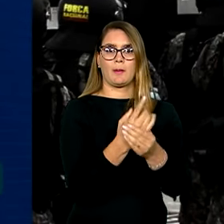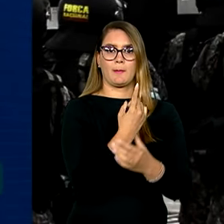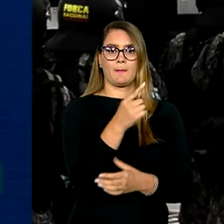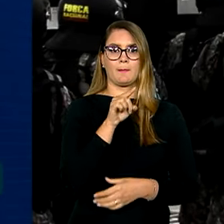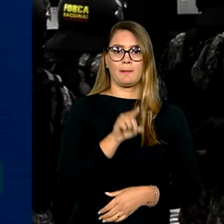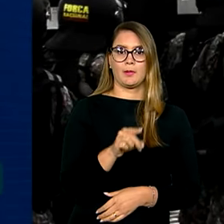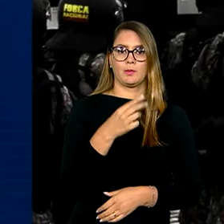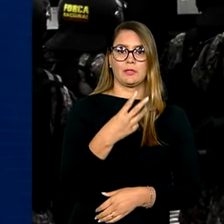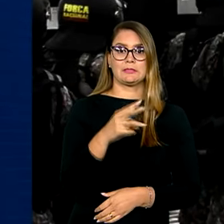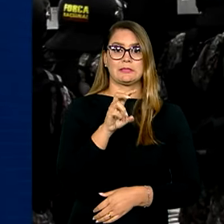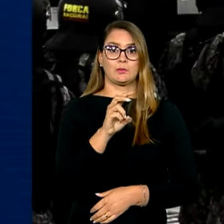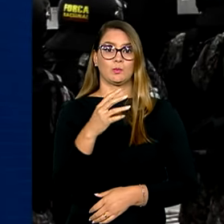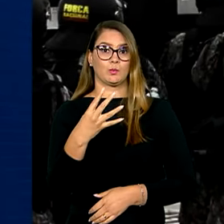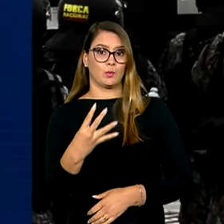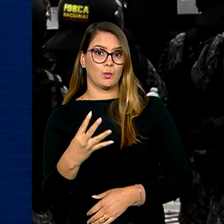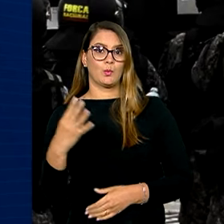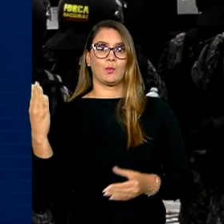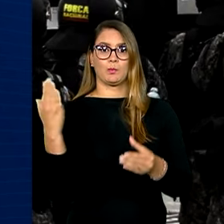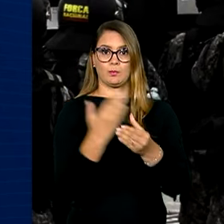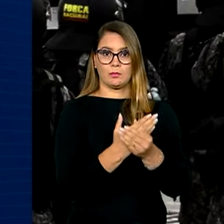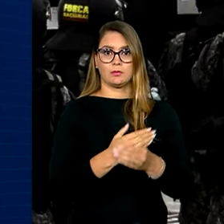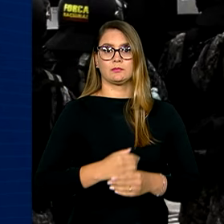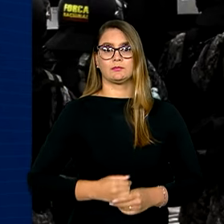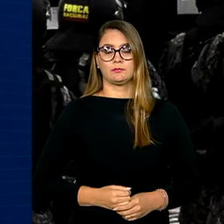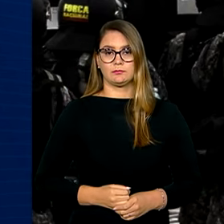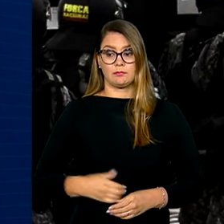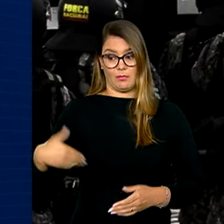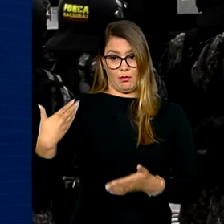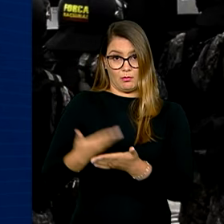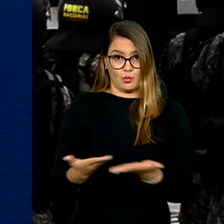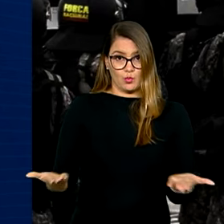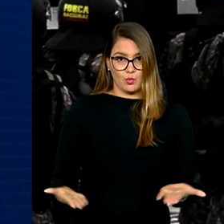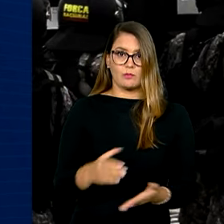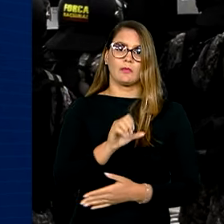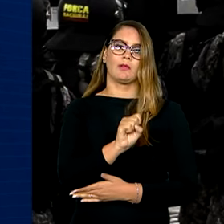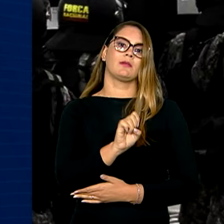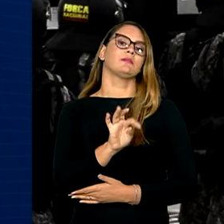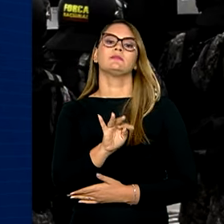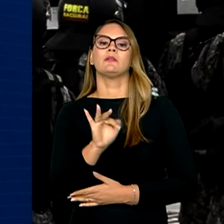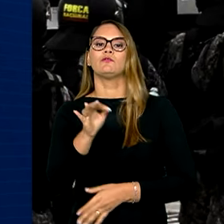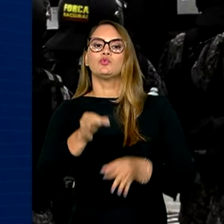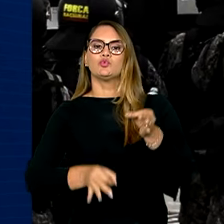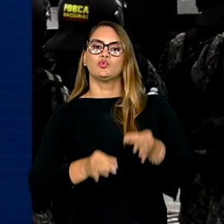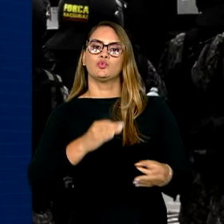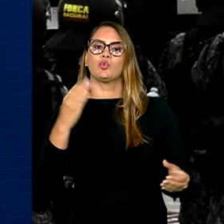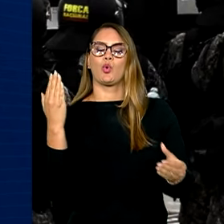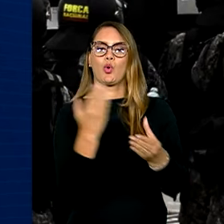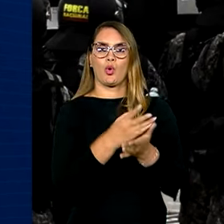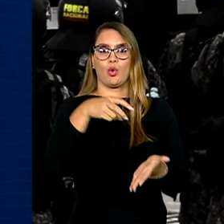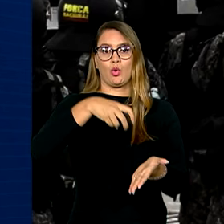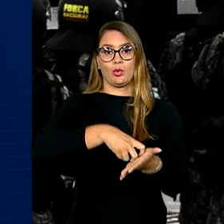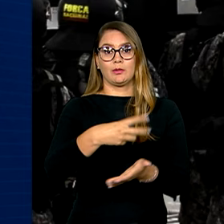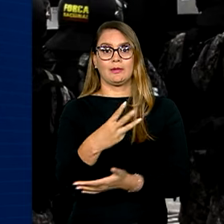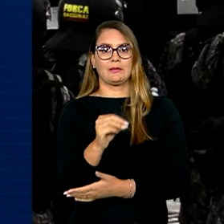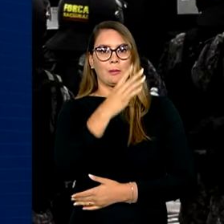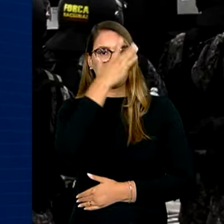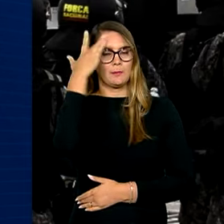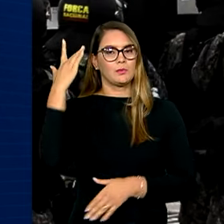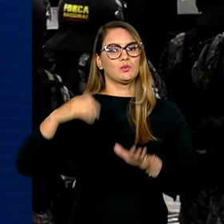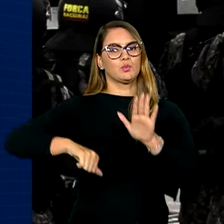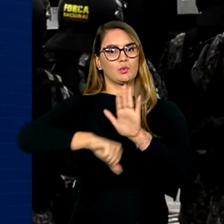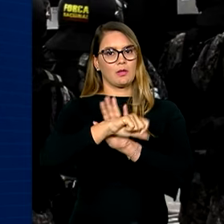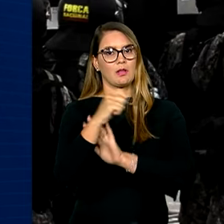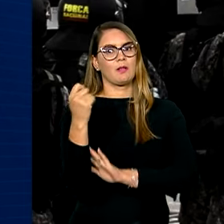.354 ações penais. Até o momento, o STF julgou e condenou 30 pessoas por crimes como uma